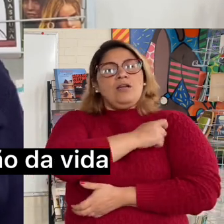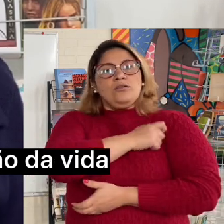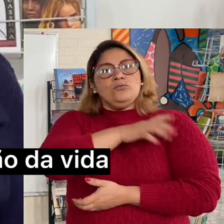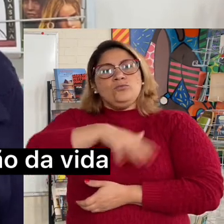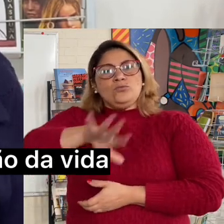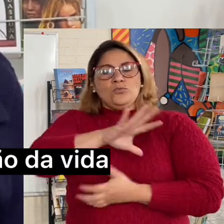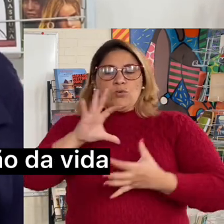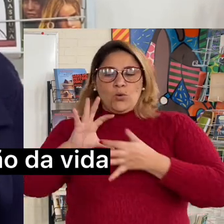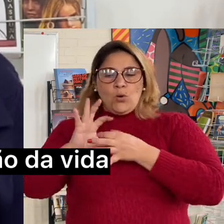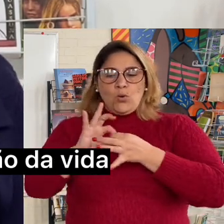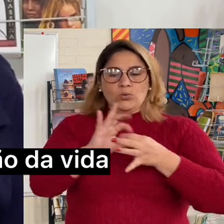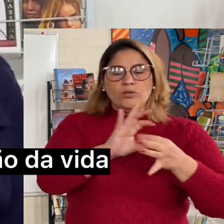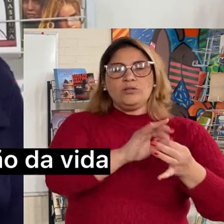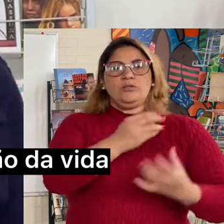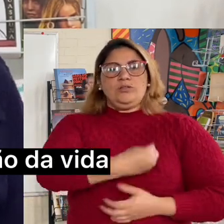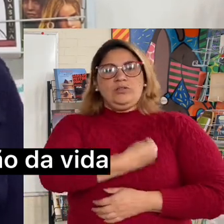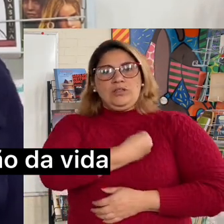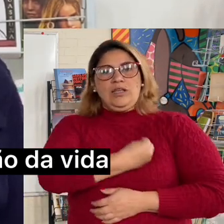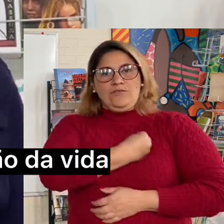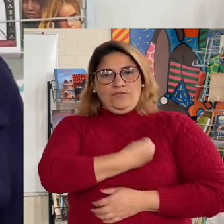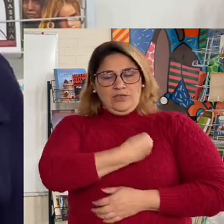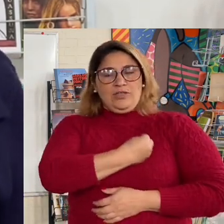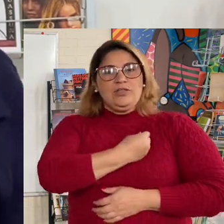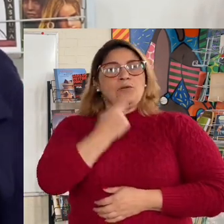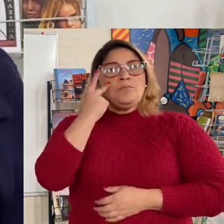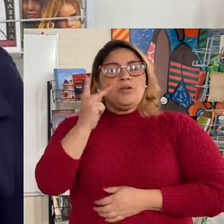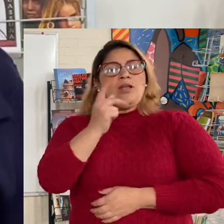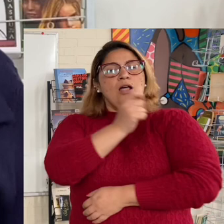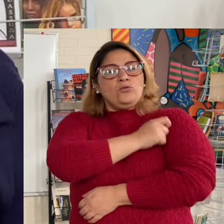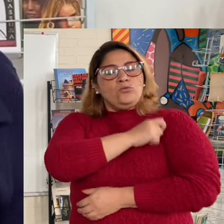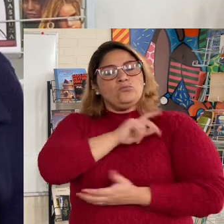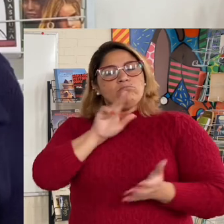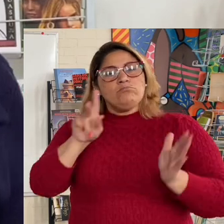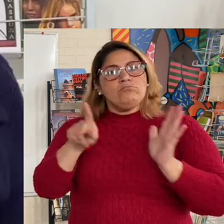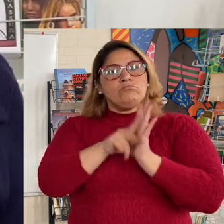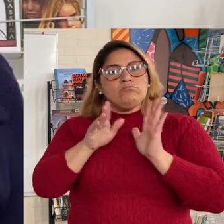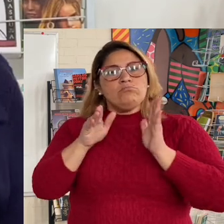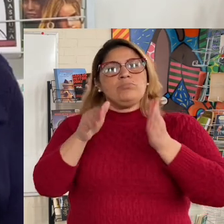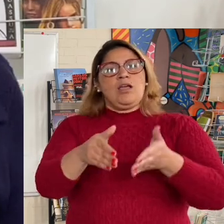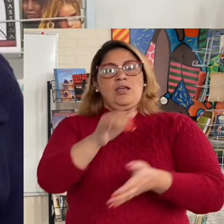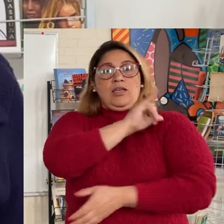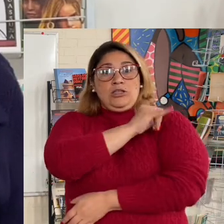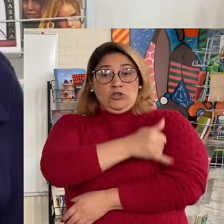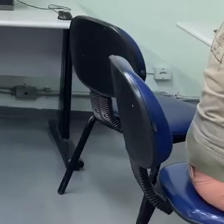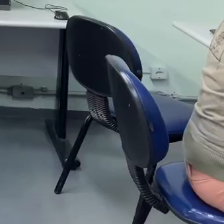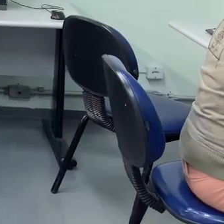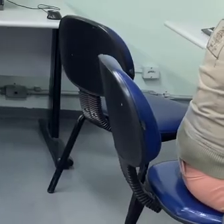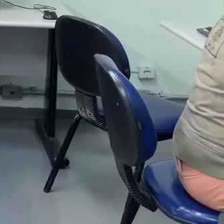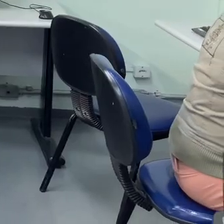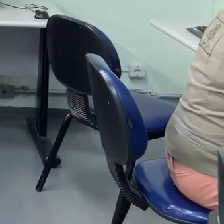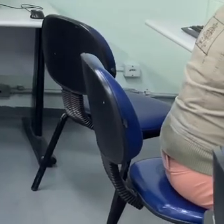aluno, uma contextualização da vida para o aluno da EJA.